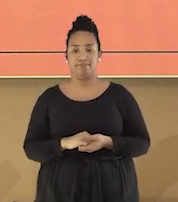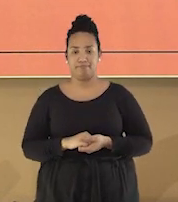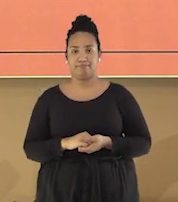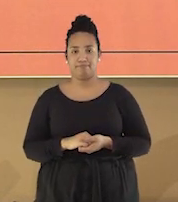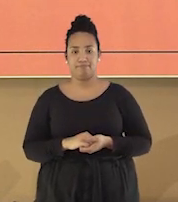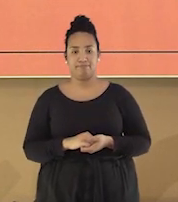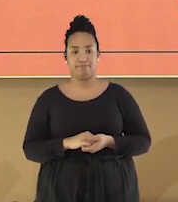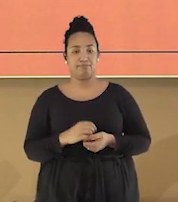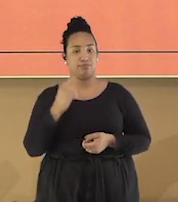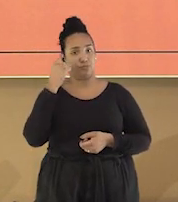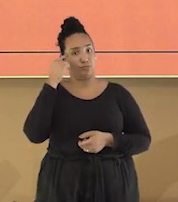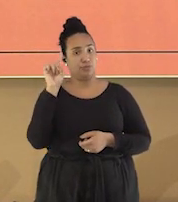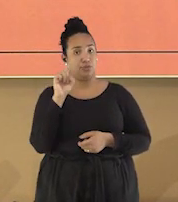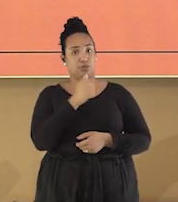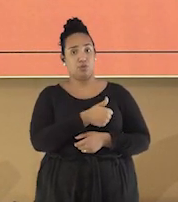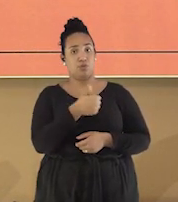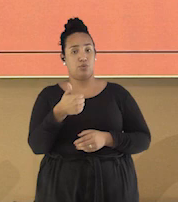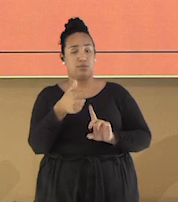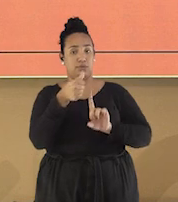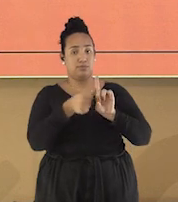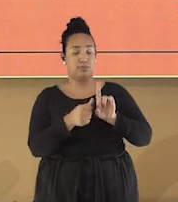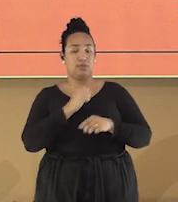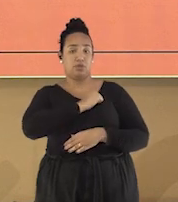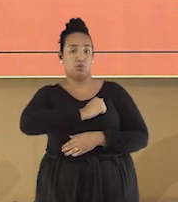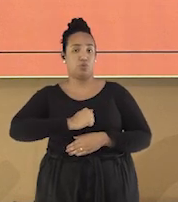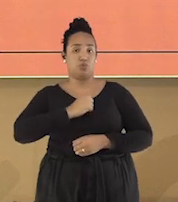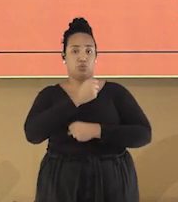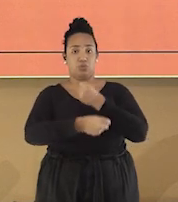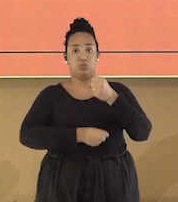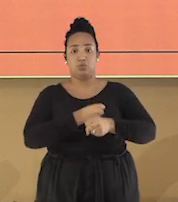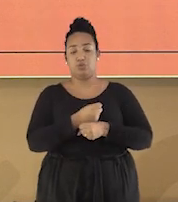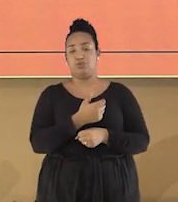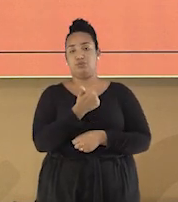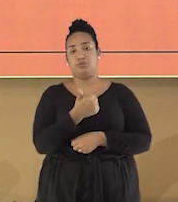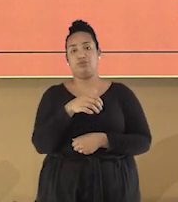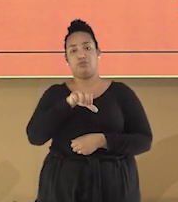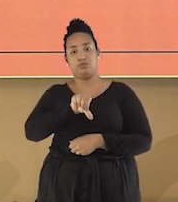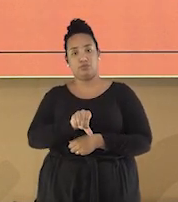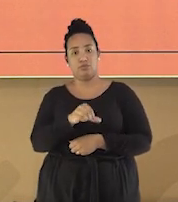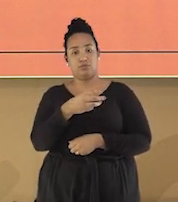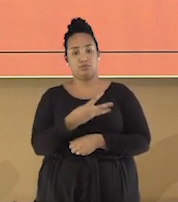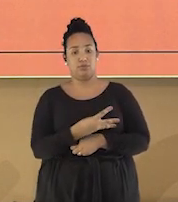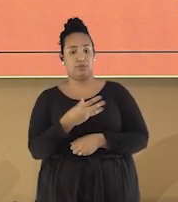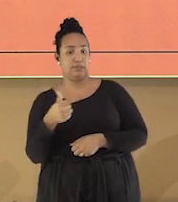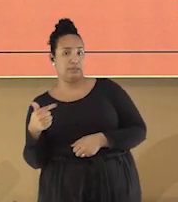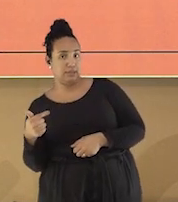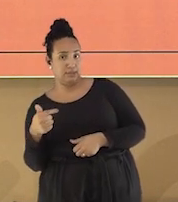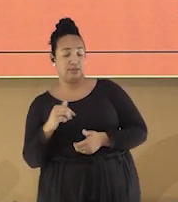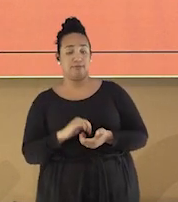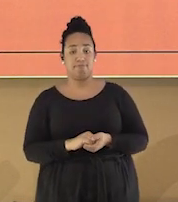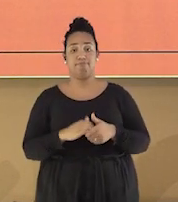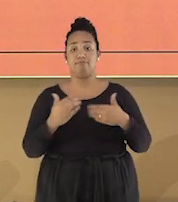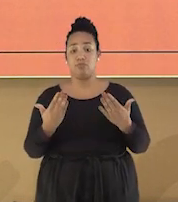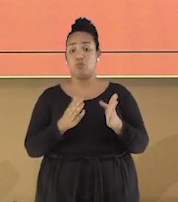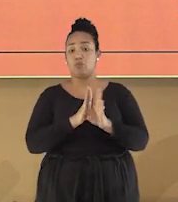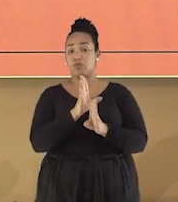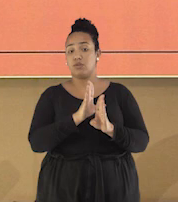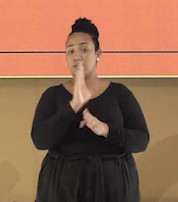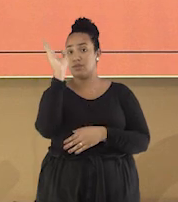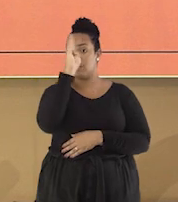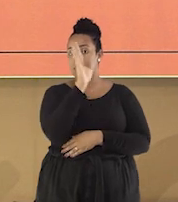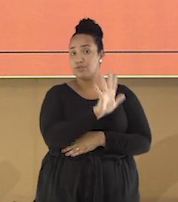No dia 11 de agosto de 1937, o então Conselho Nacional dos Estudantes conseguiu